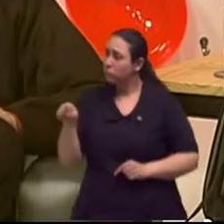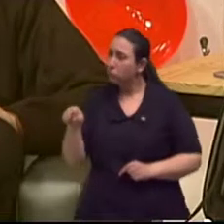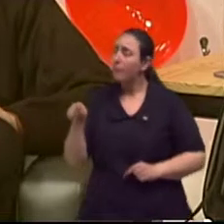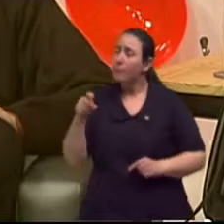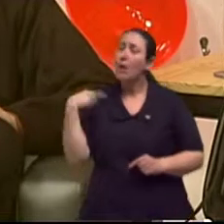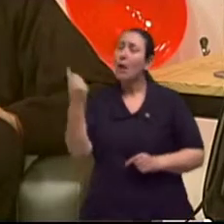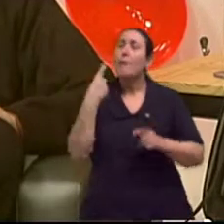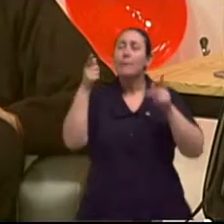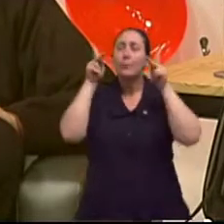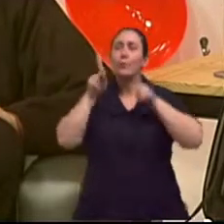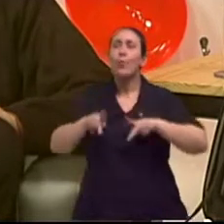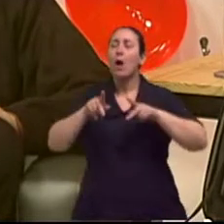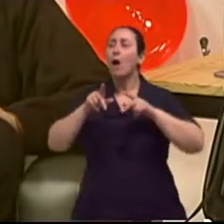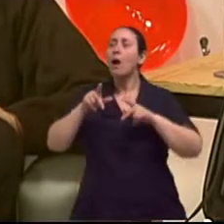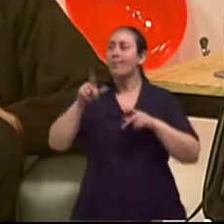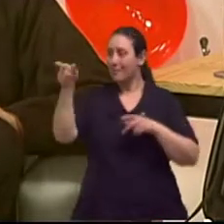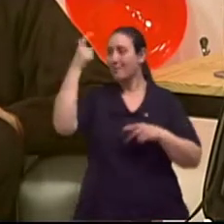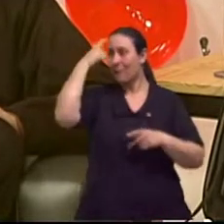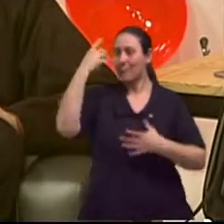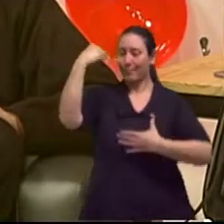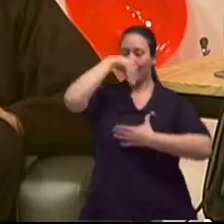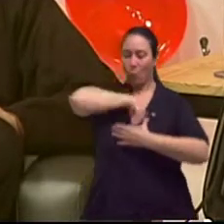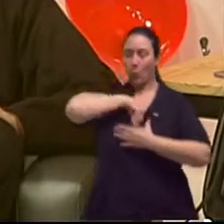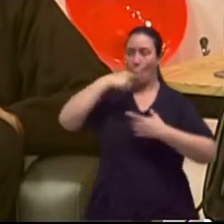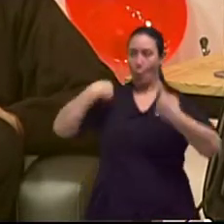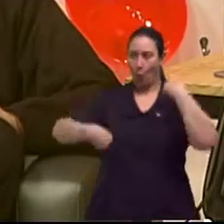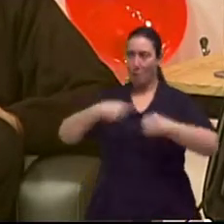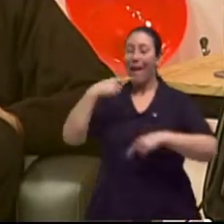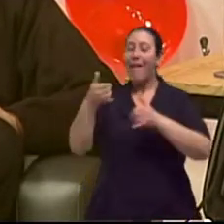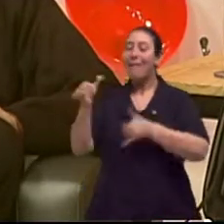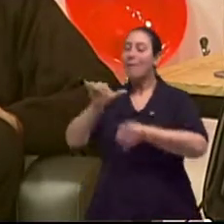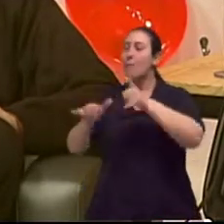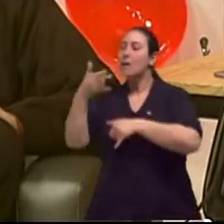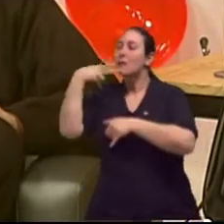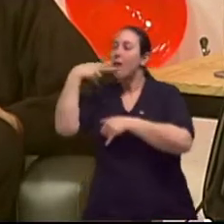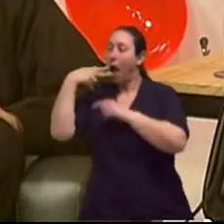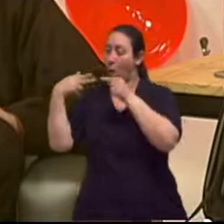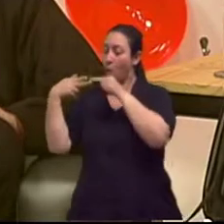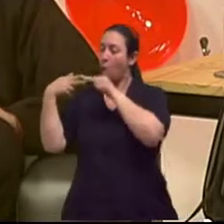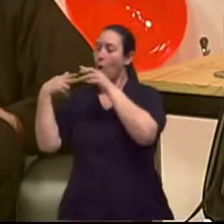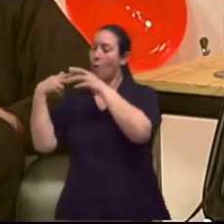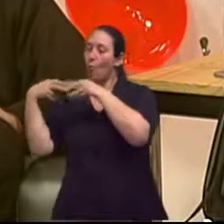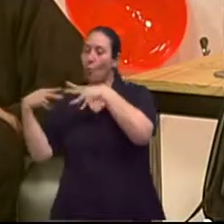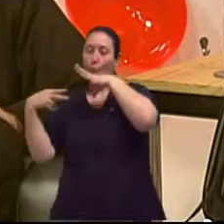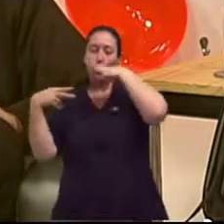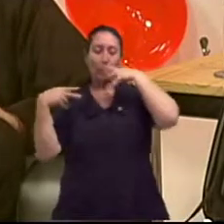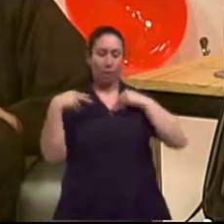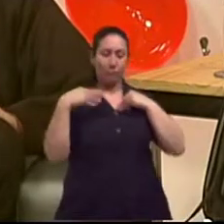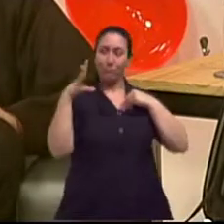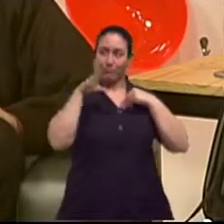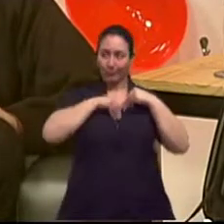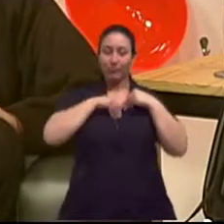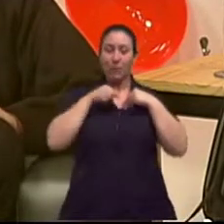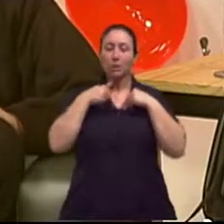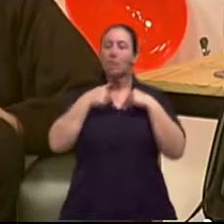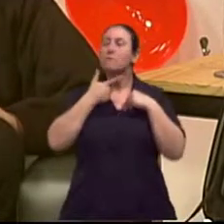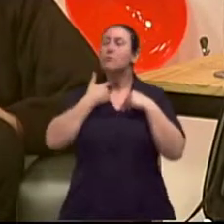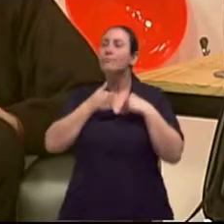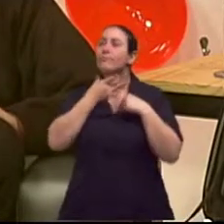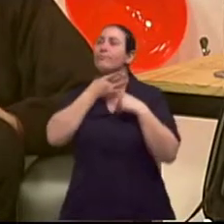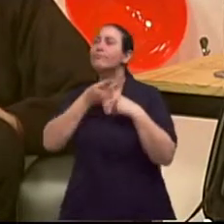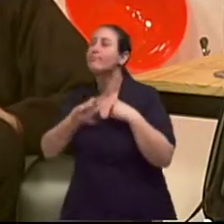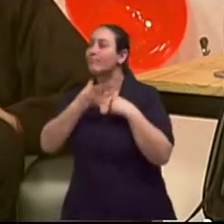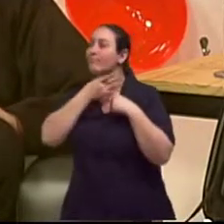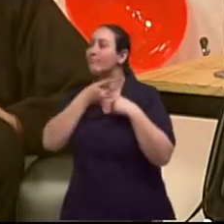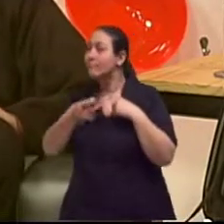por exemplo, existem... A nicotina toma conta. Onde ela entra, na célula, ela toma conta. O que acontece? Quando a gente